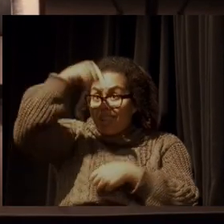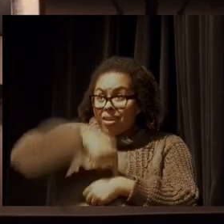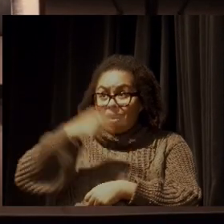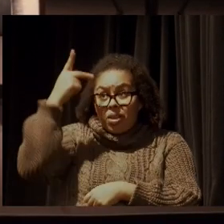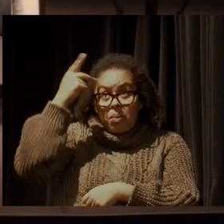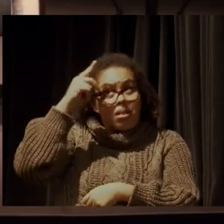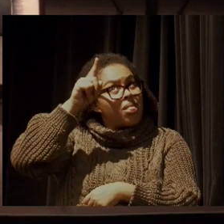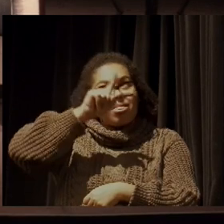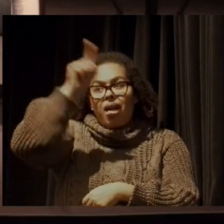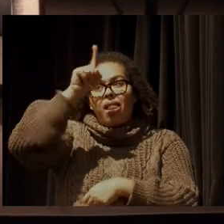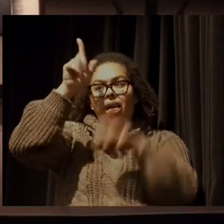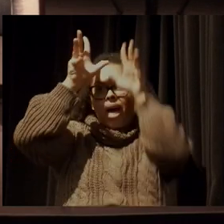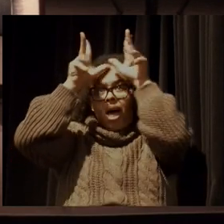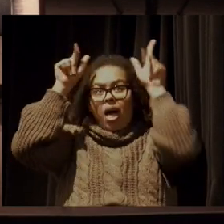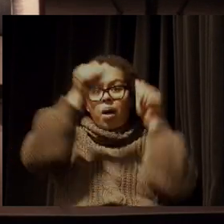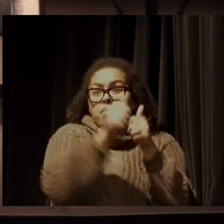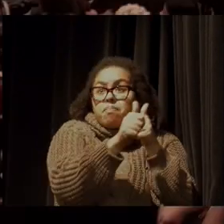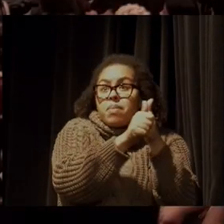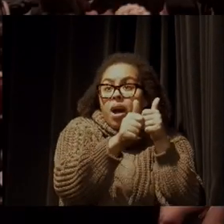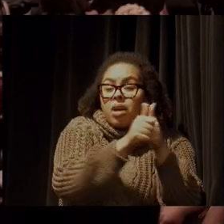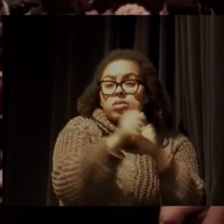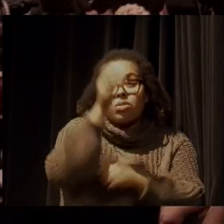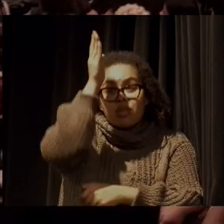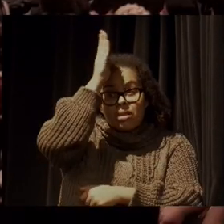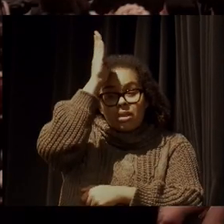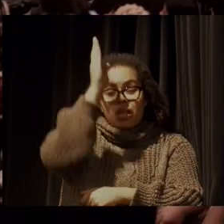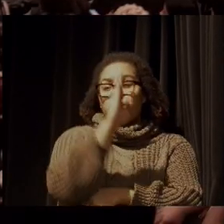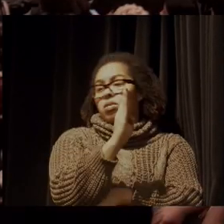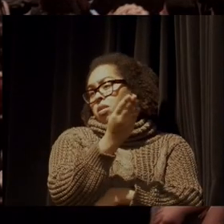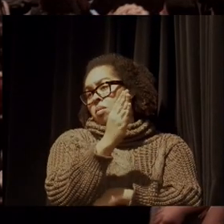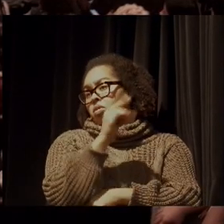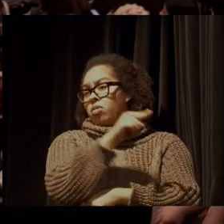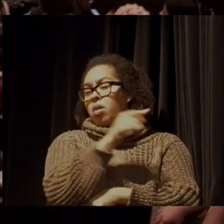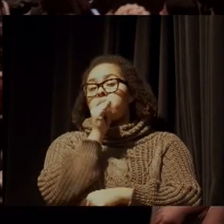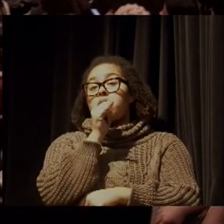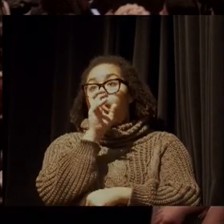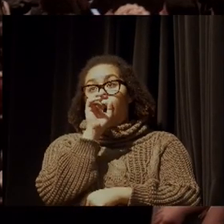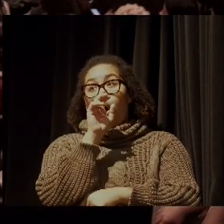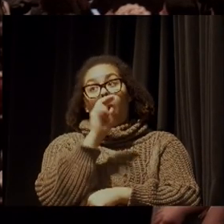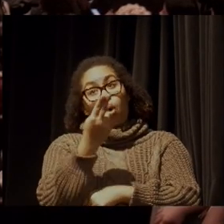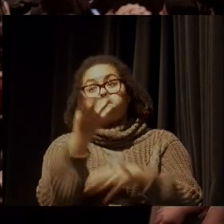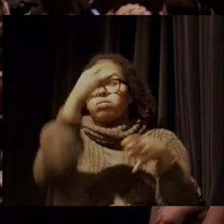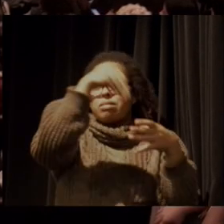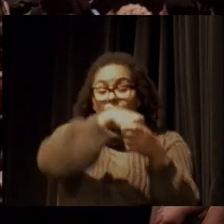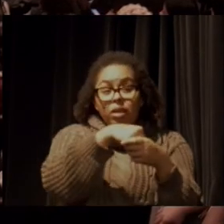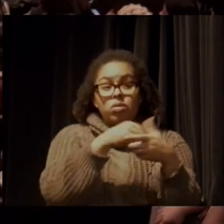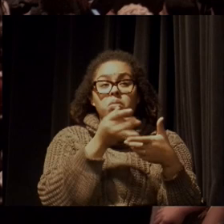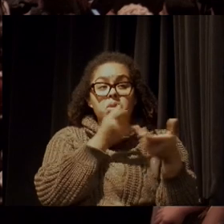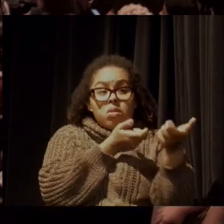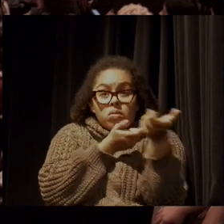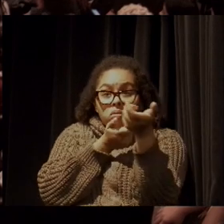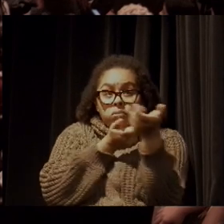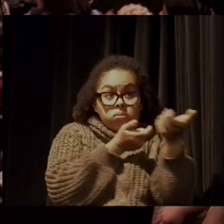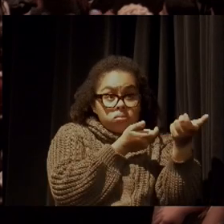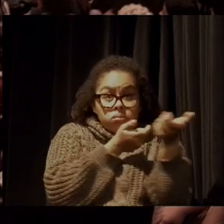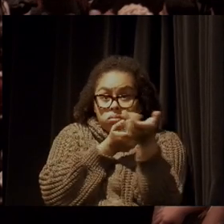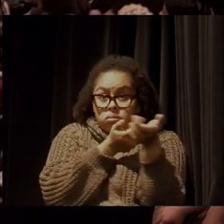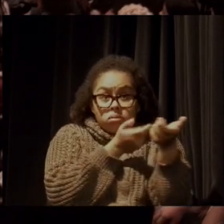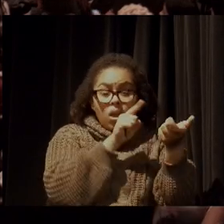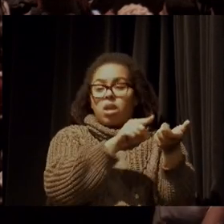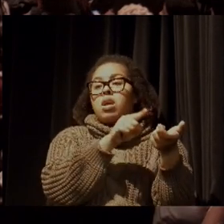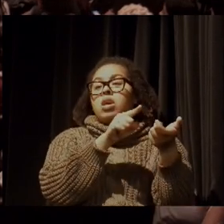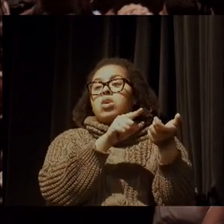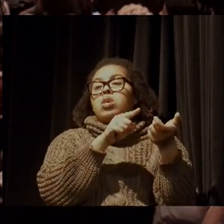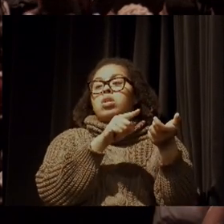É ao lado do Sesc, lá em Bertioga, ou talvez até no Sesc, porque a caça no litoral norte é uma